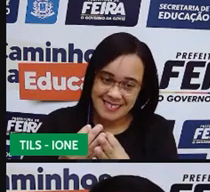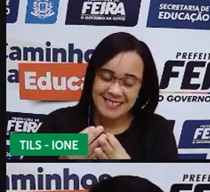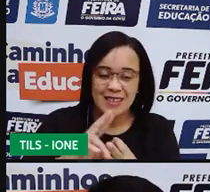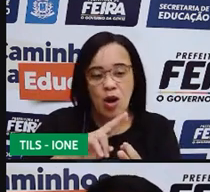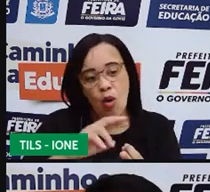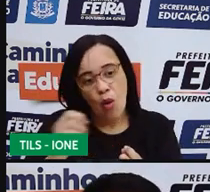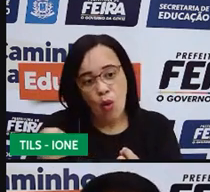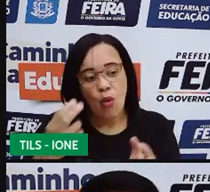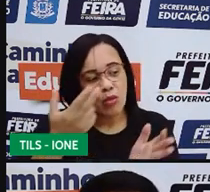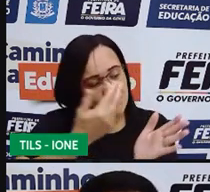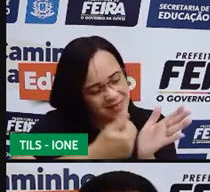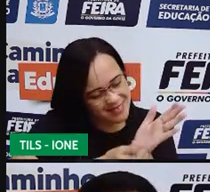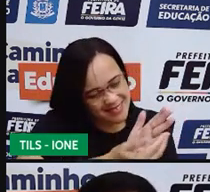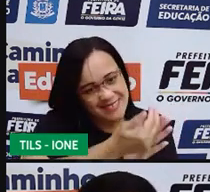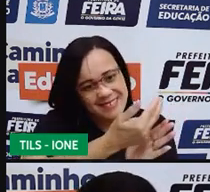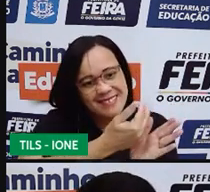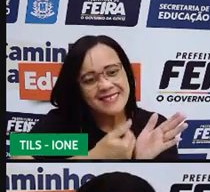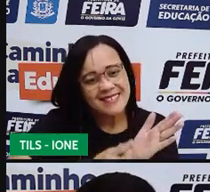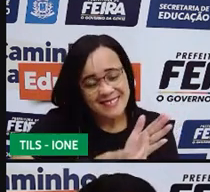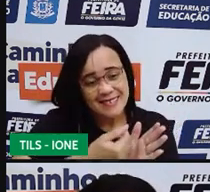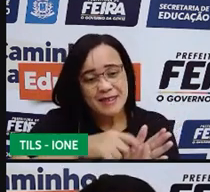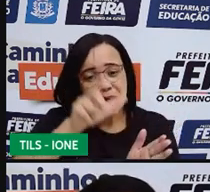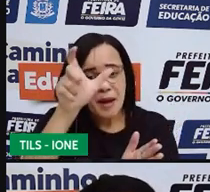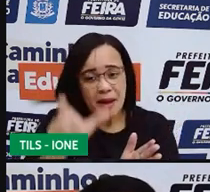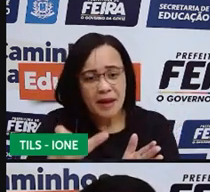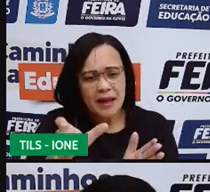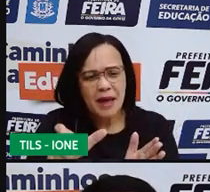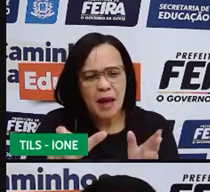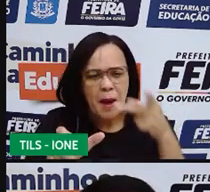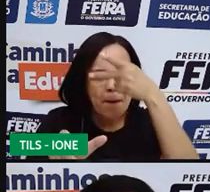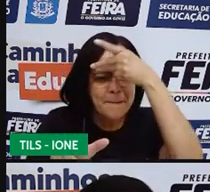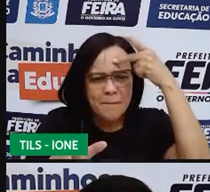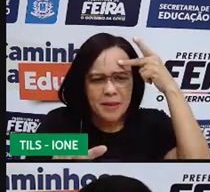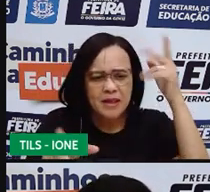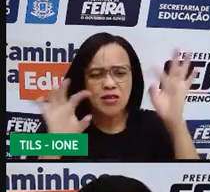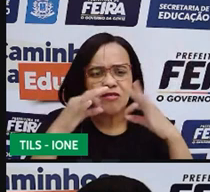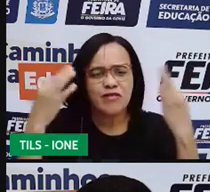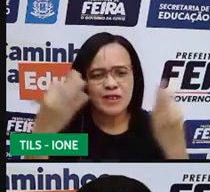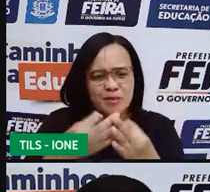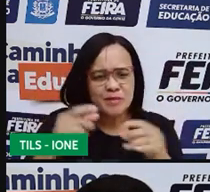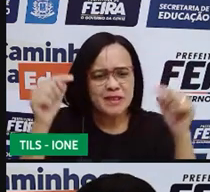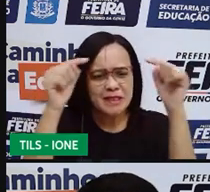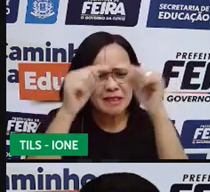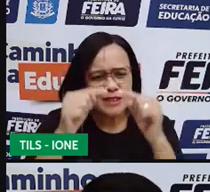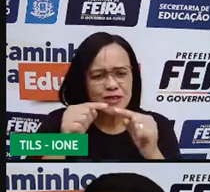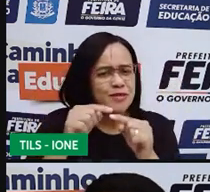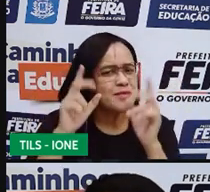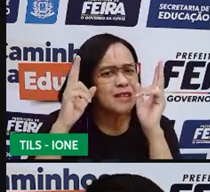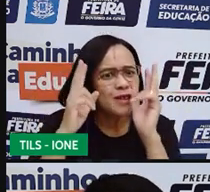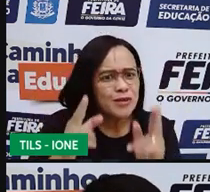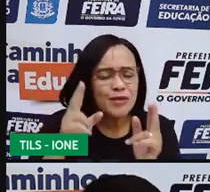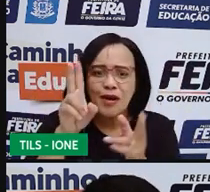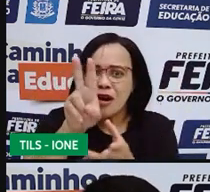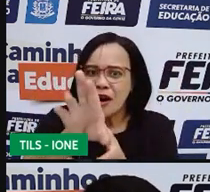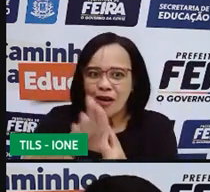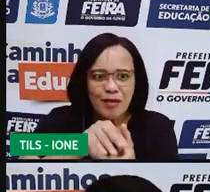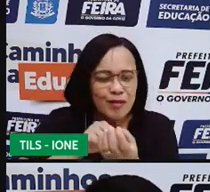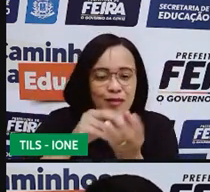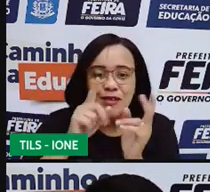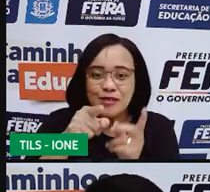desenho da pessoa, da família, que mais se parece com você. Ou no